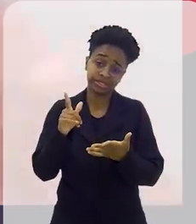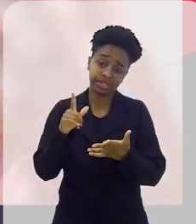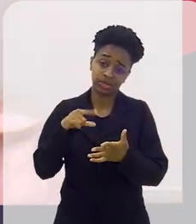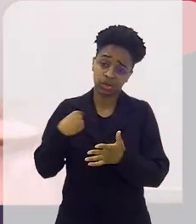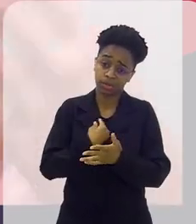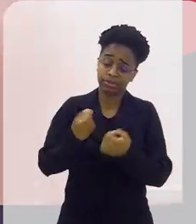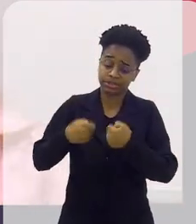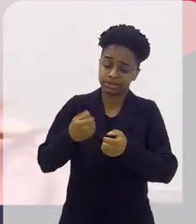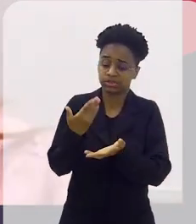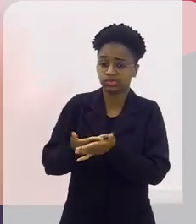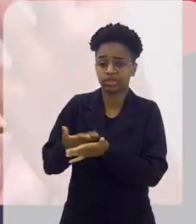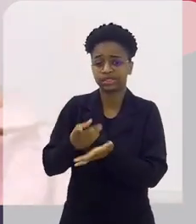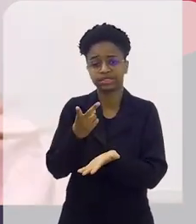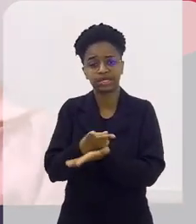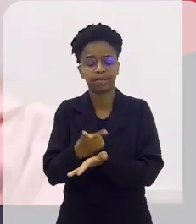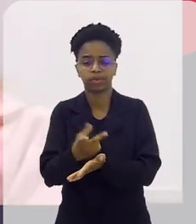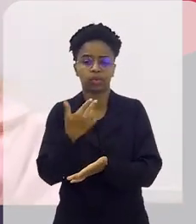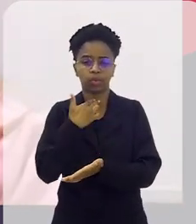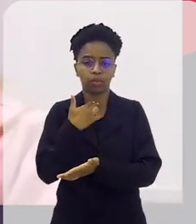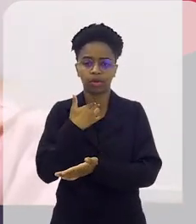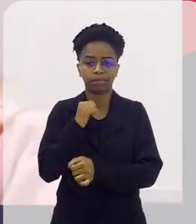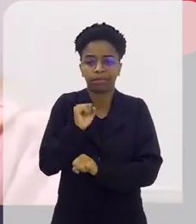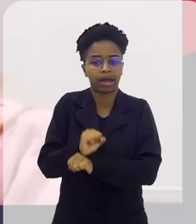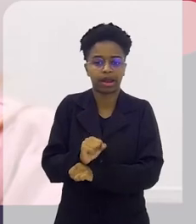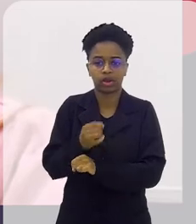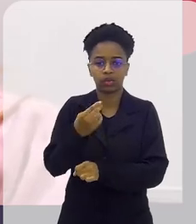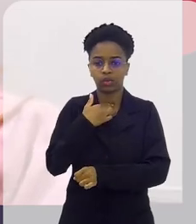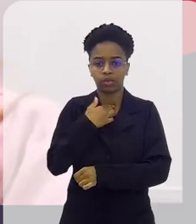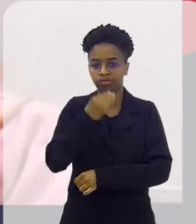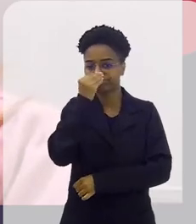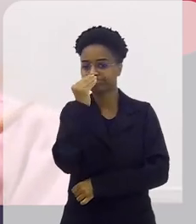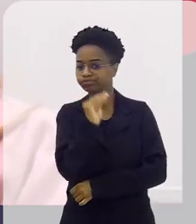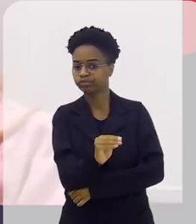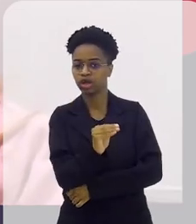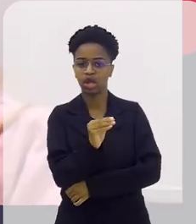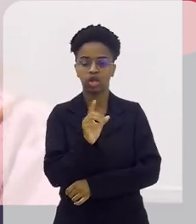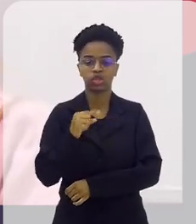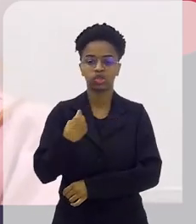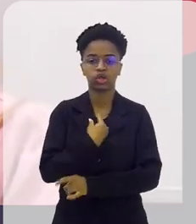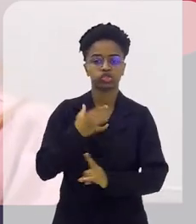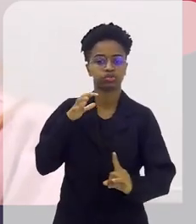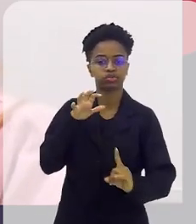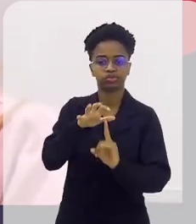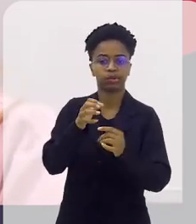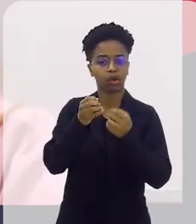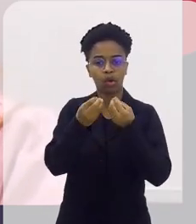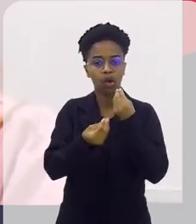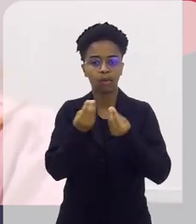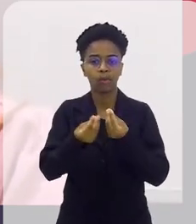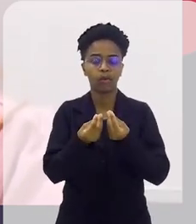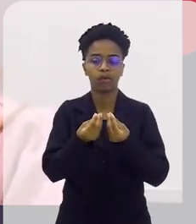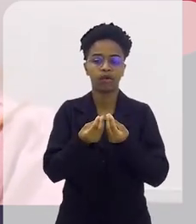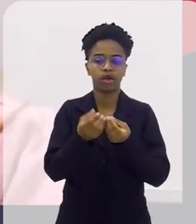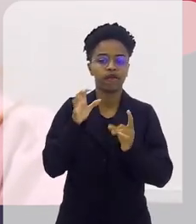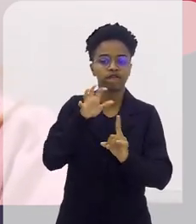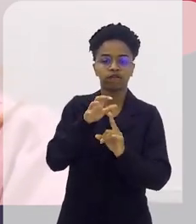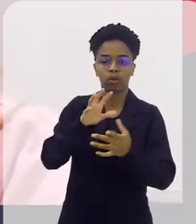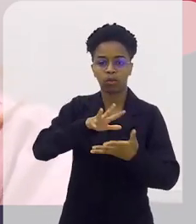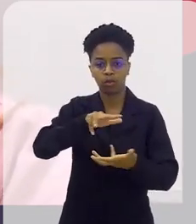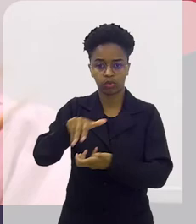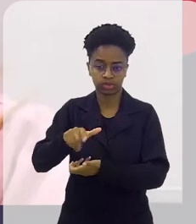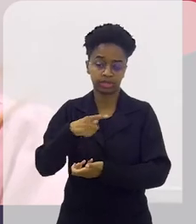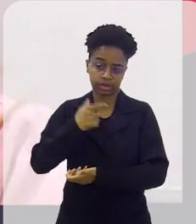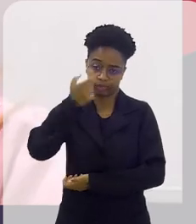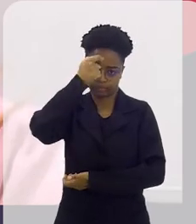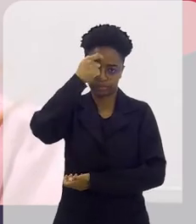gente sempre tem que continuar estudando. Realmente, a gente não pode deixar... A gente não pode ignorar o nosso impacto no mundo. A gente precisa ter total